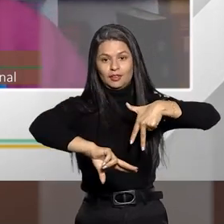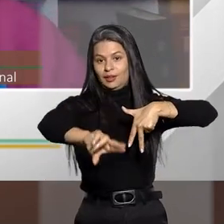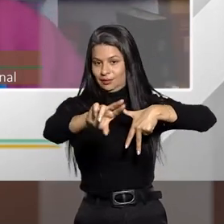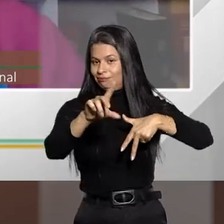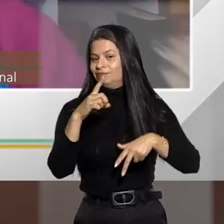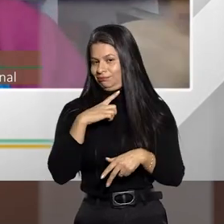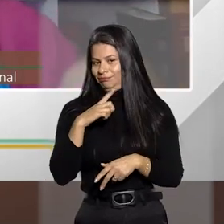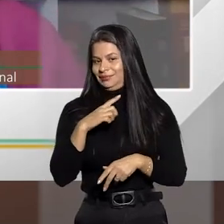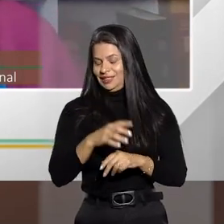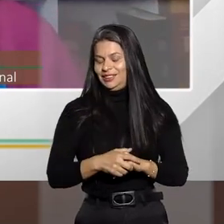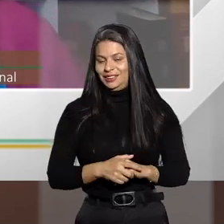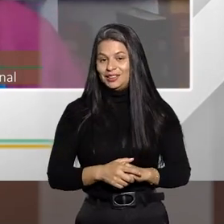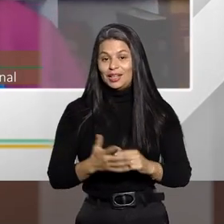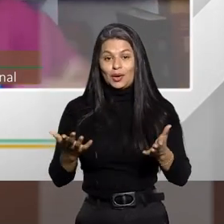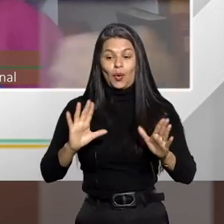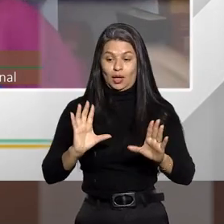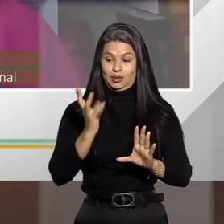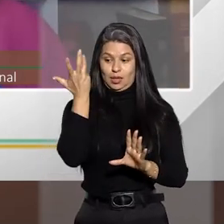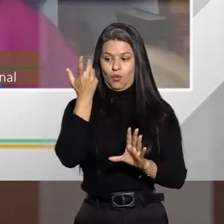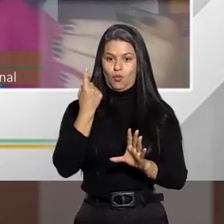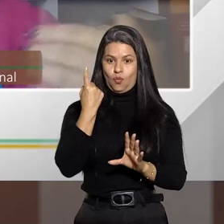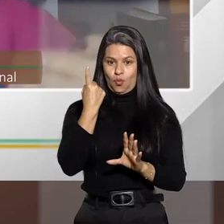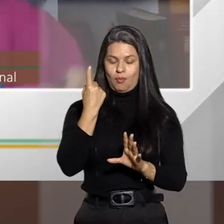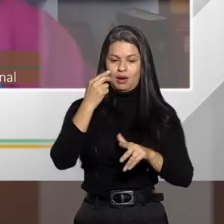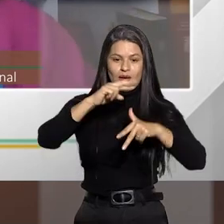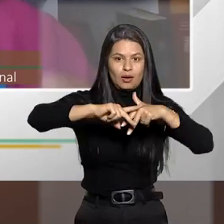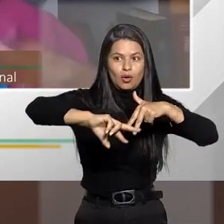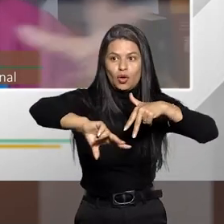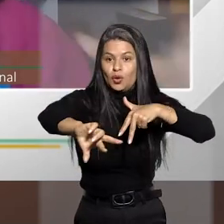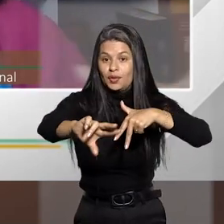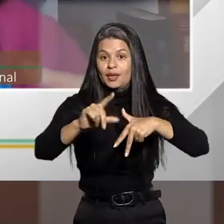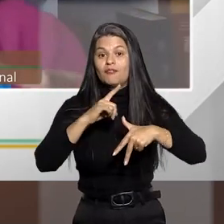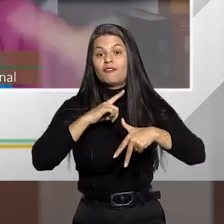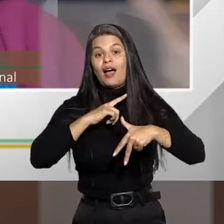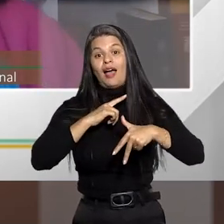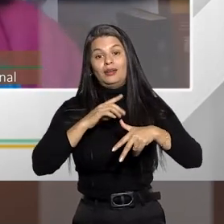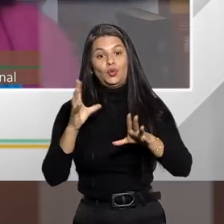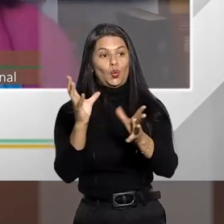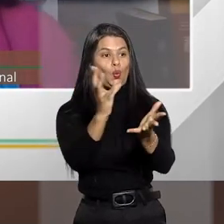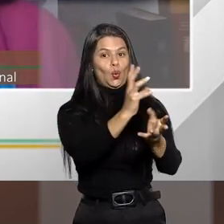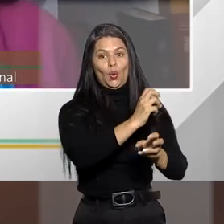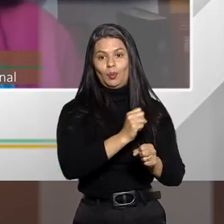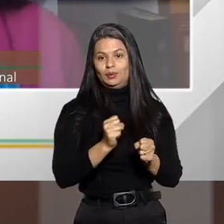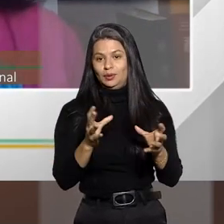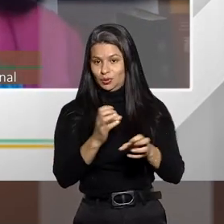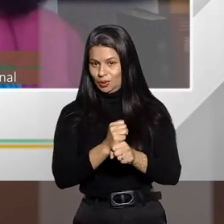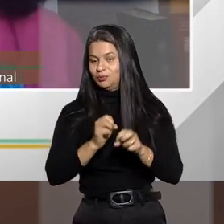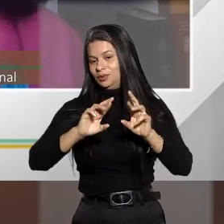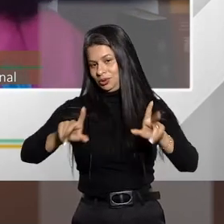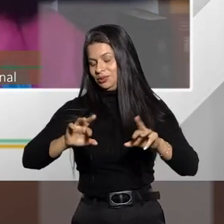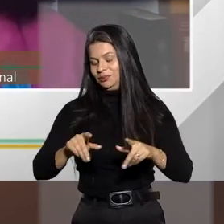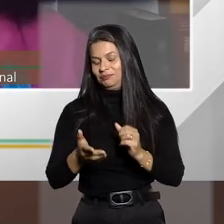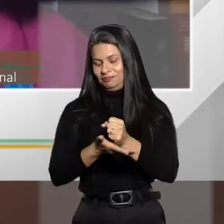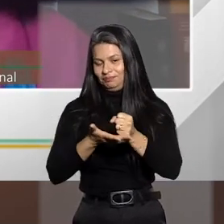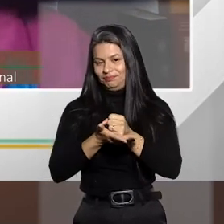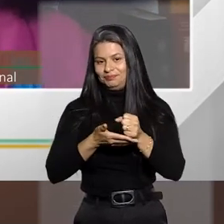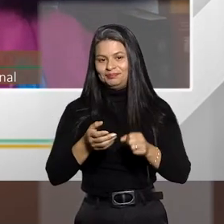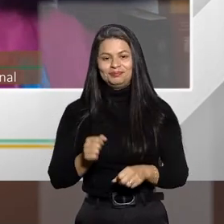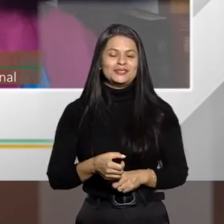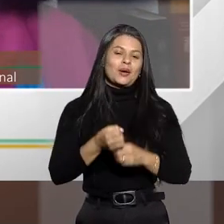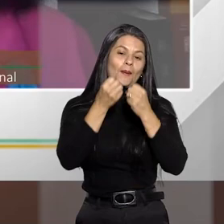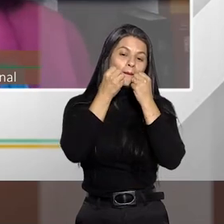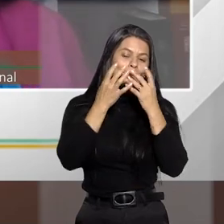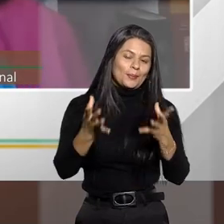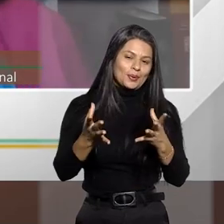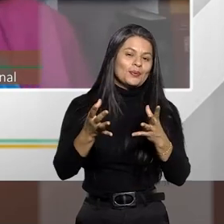violados, né? Com aquela ação única e se há desígnio único ou se há desígnio distinto. Basicamente isso. Muito boa